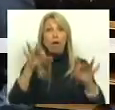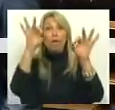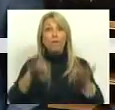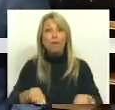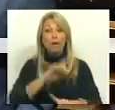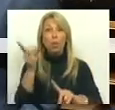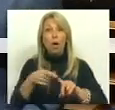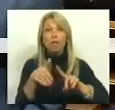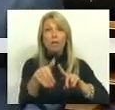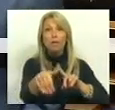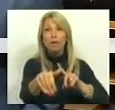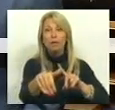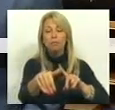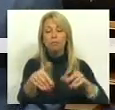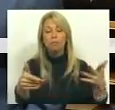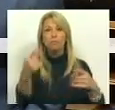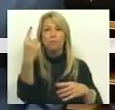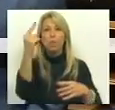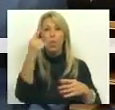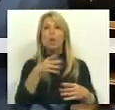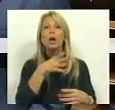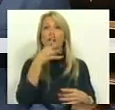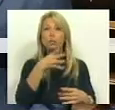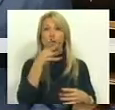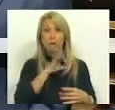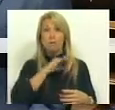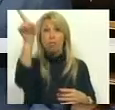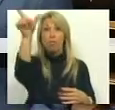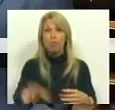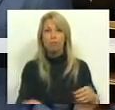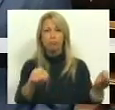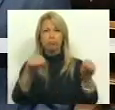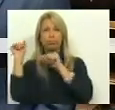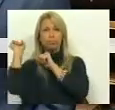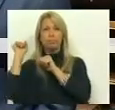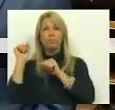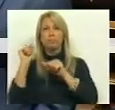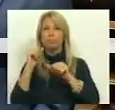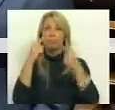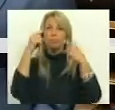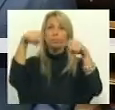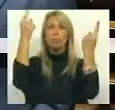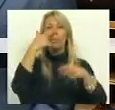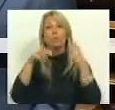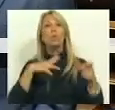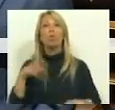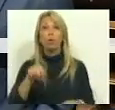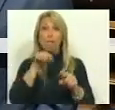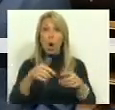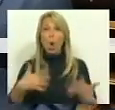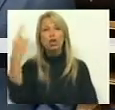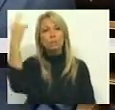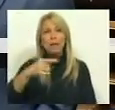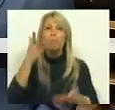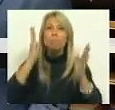E há uma explicação que o Sr. foge de dar aos portugueses. Mas tem que a dar aqui hoje, Sr. Primeiro-Ministro. Tenha